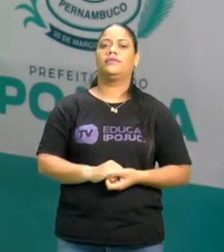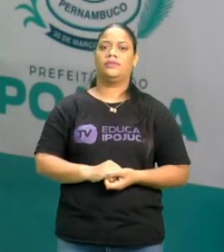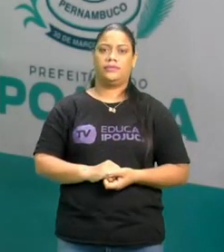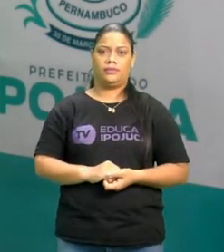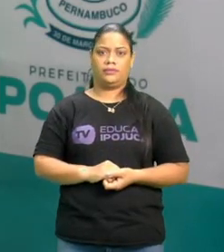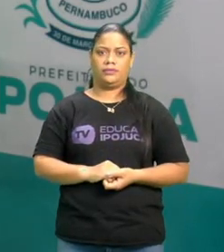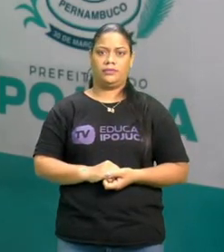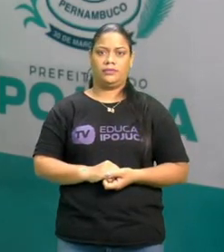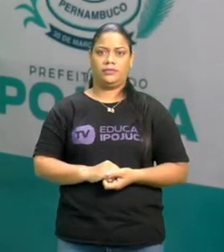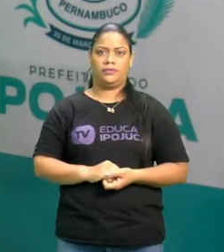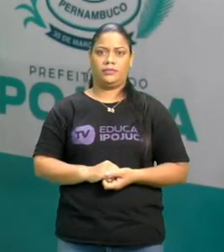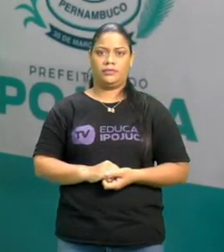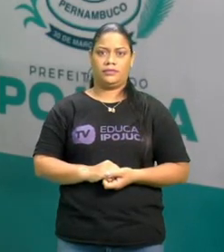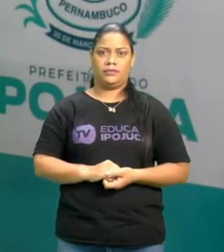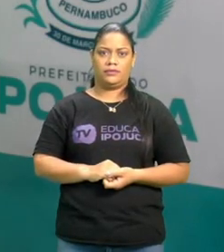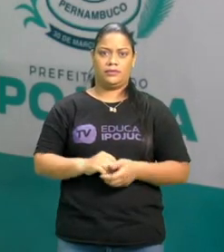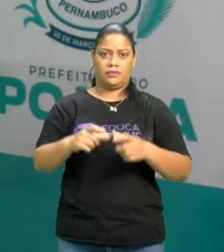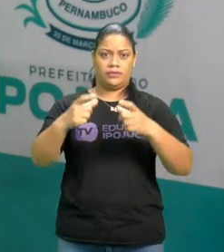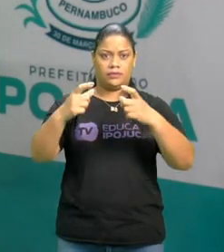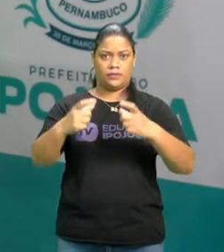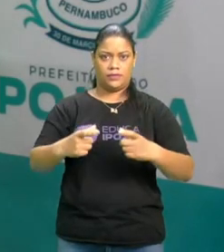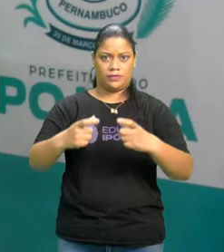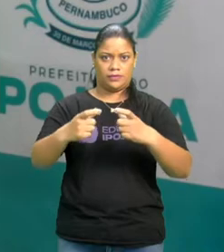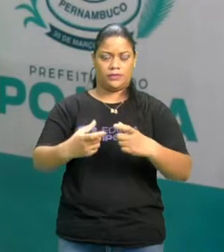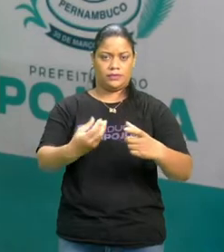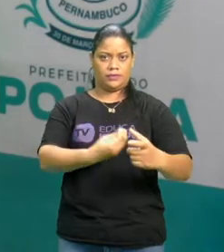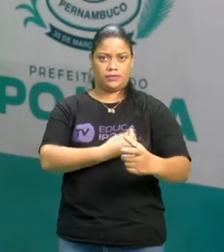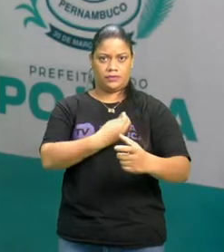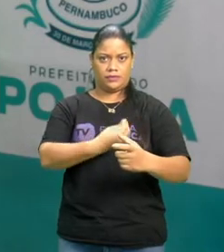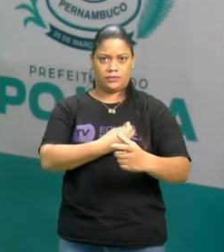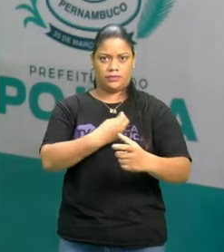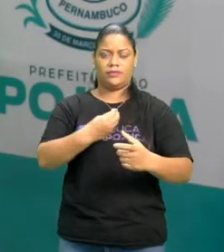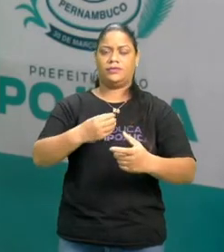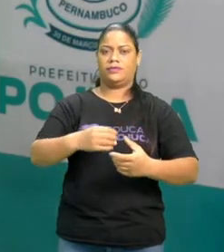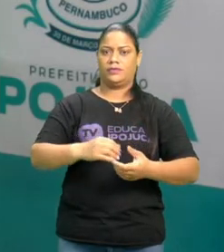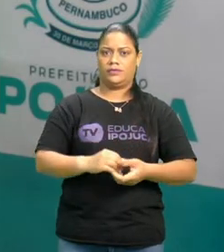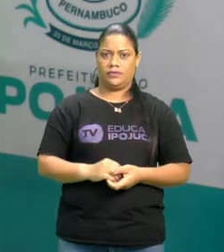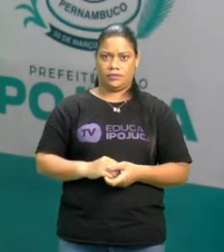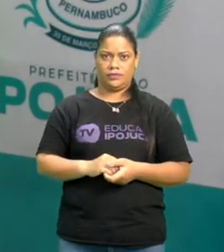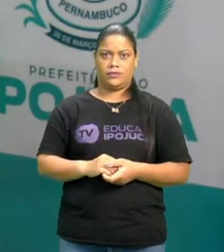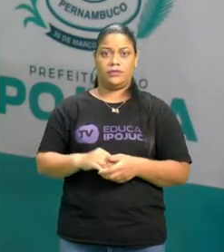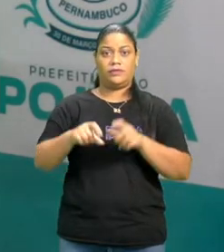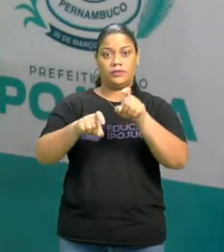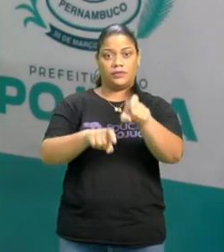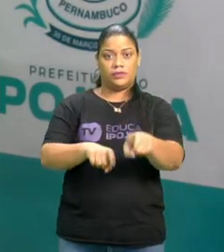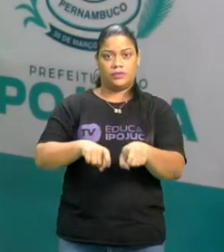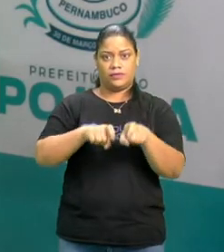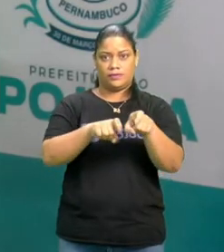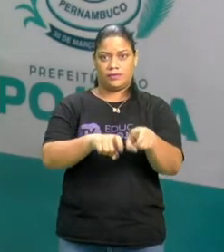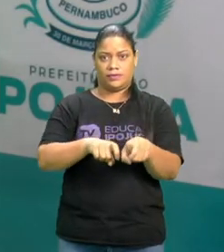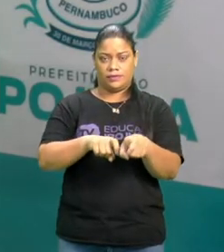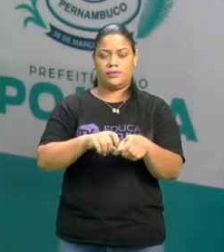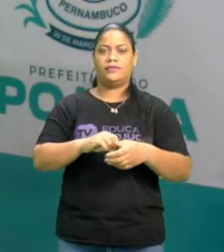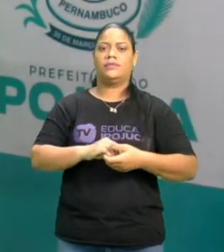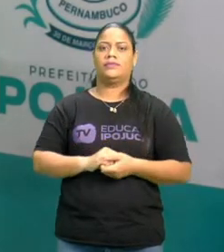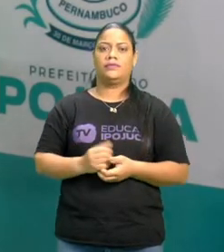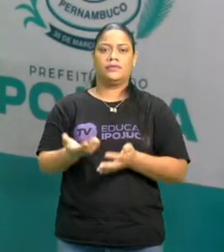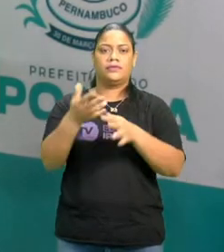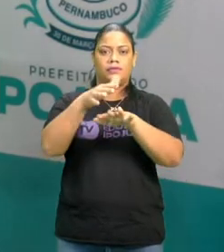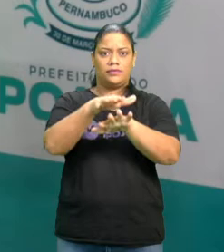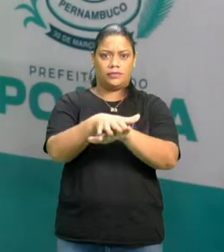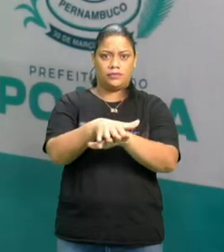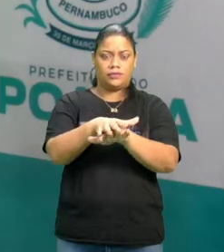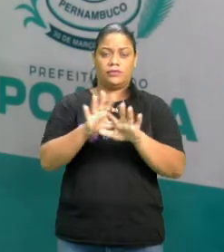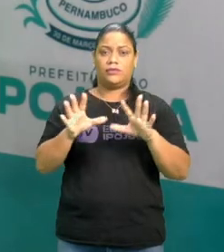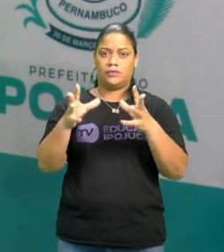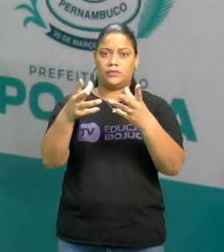pela questão da sua territorialidade, porque a questão do território, por ser da área rural, a inclusão é para